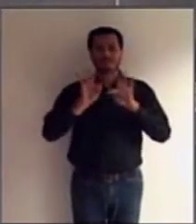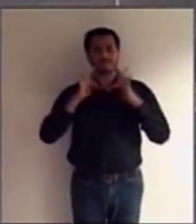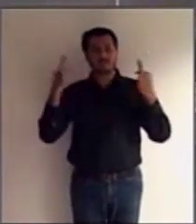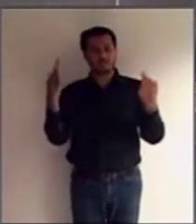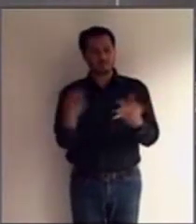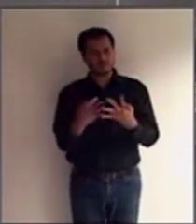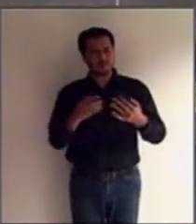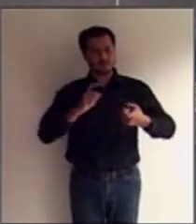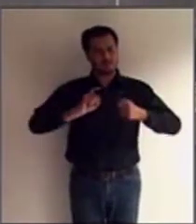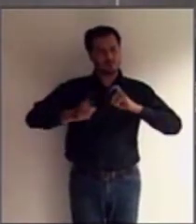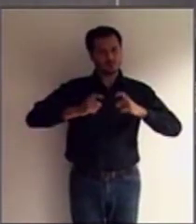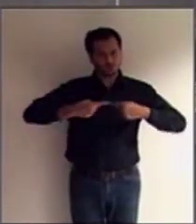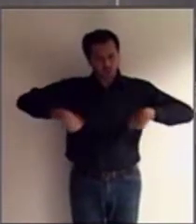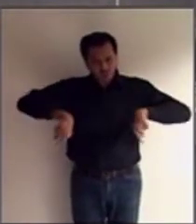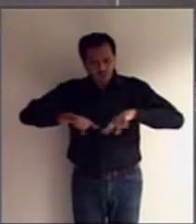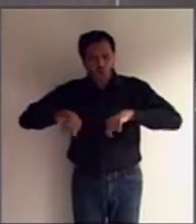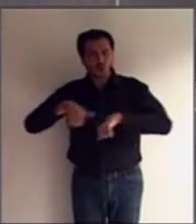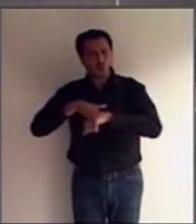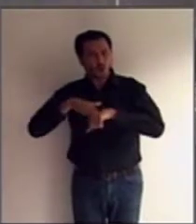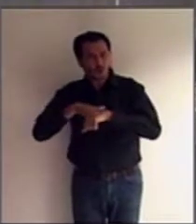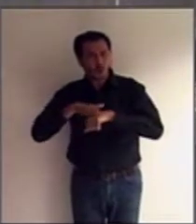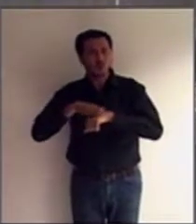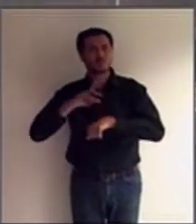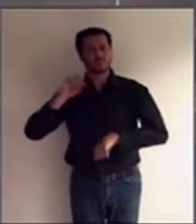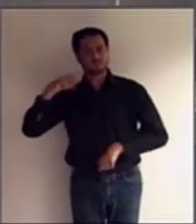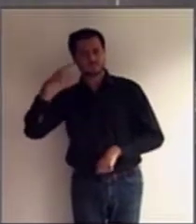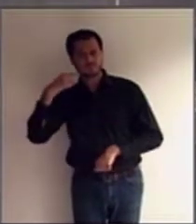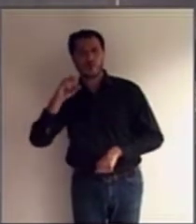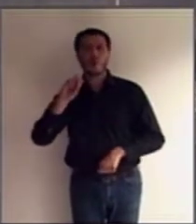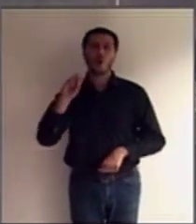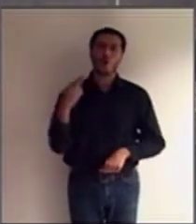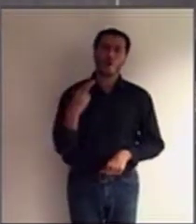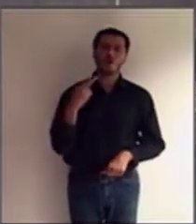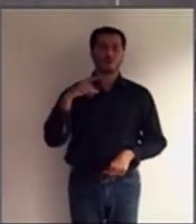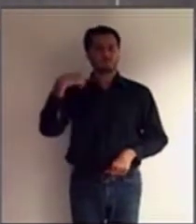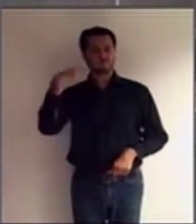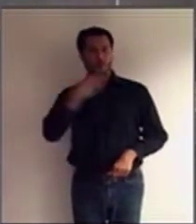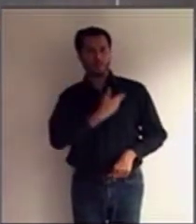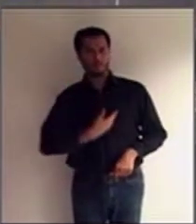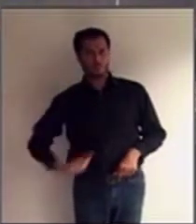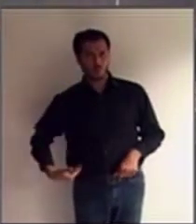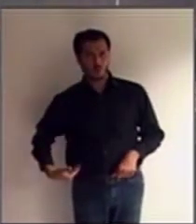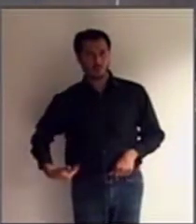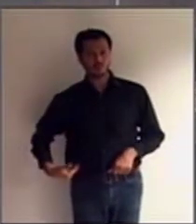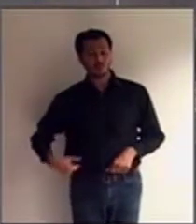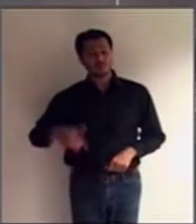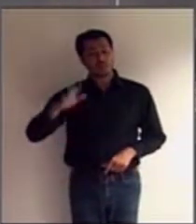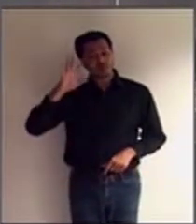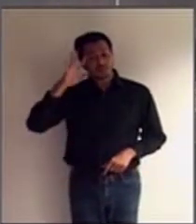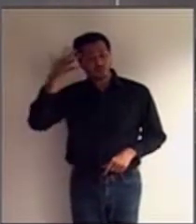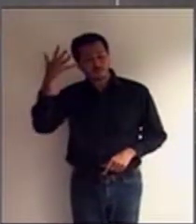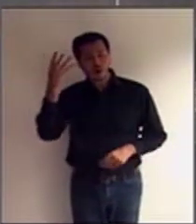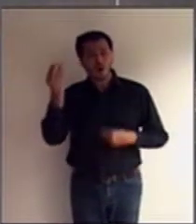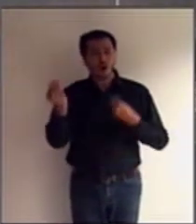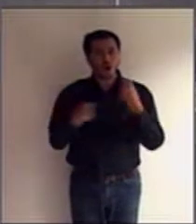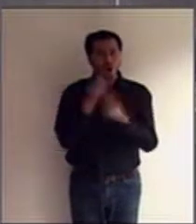e converse com um advogado ou defensor público para definir quais são as peculiaridades da pessoa que